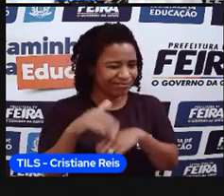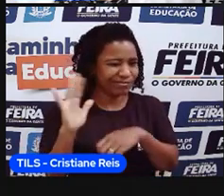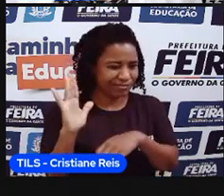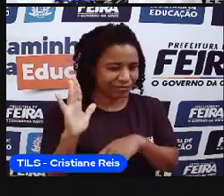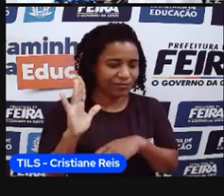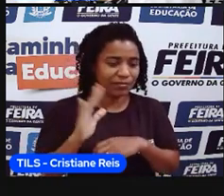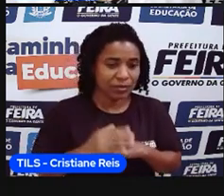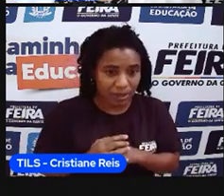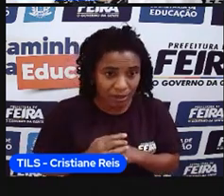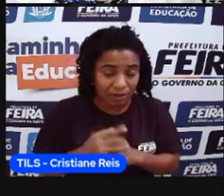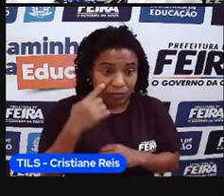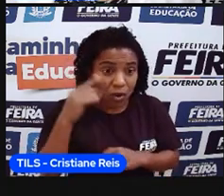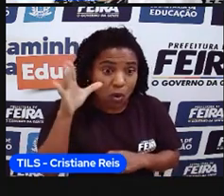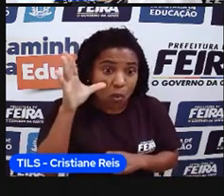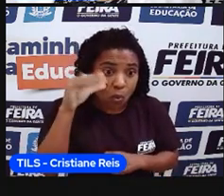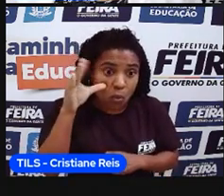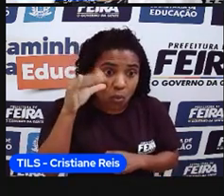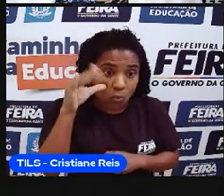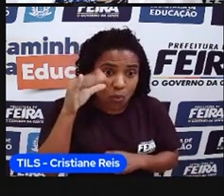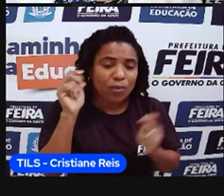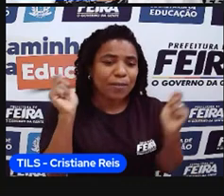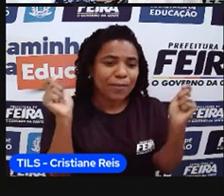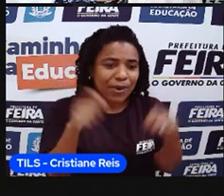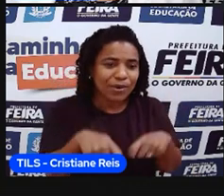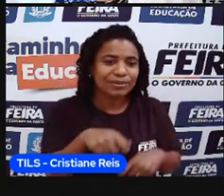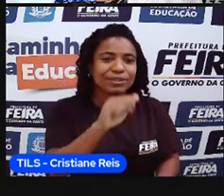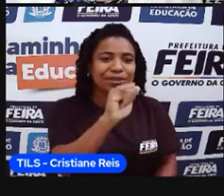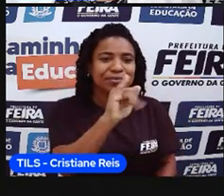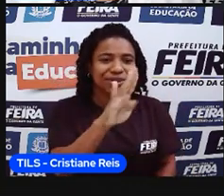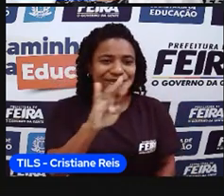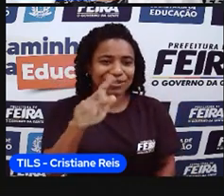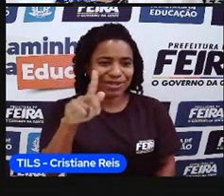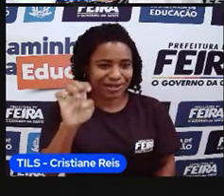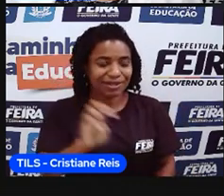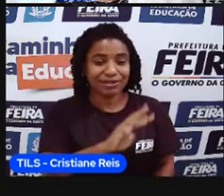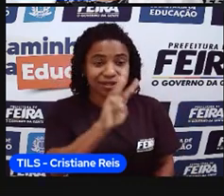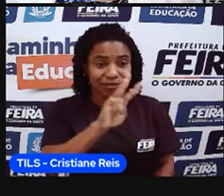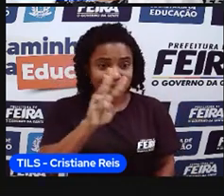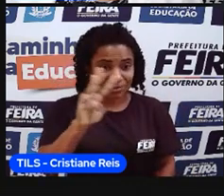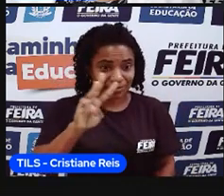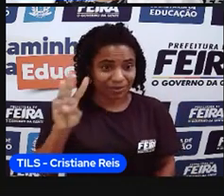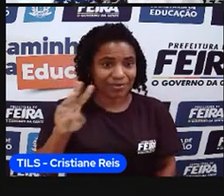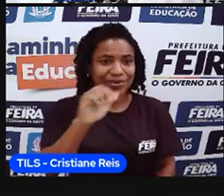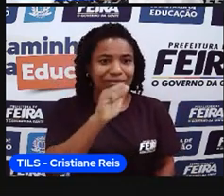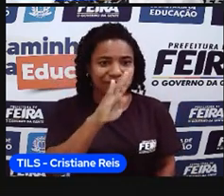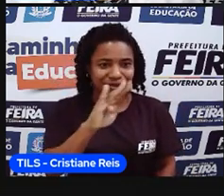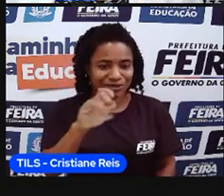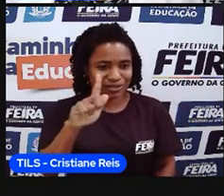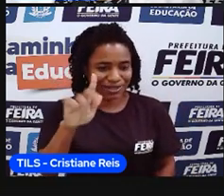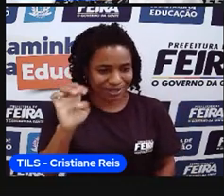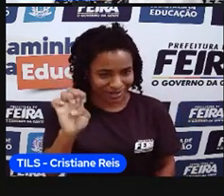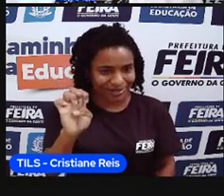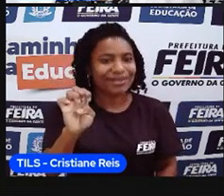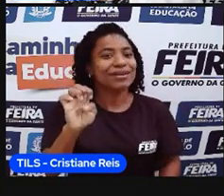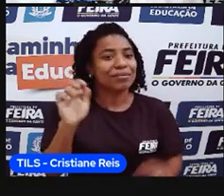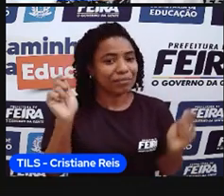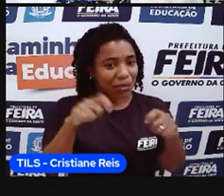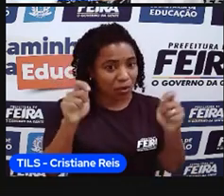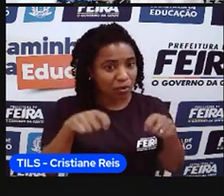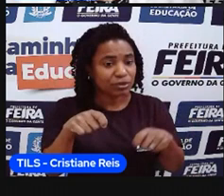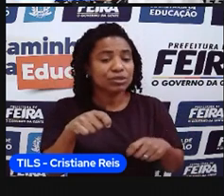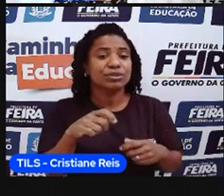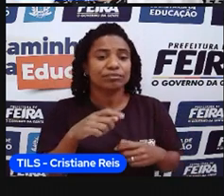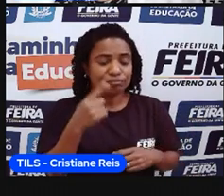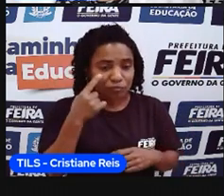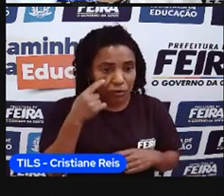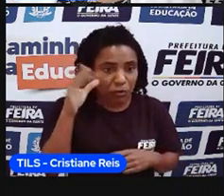curiosidade, é só entrar lá na página do IBGE, que é www.bge.gov.br para ter mais informações. E